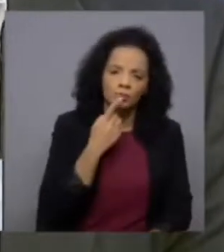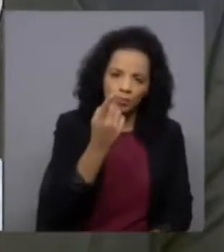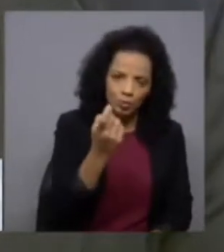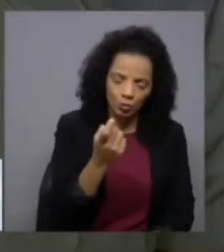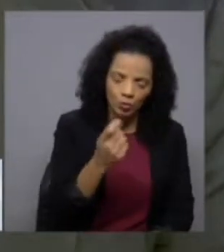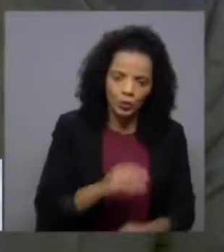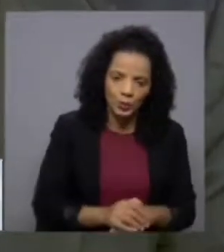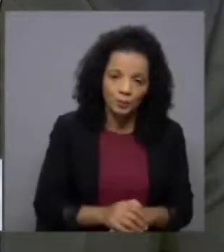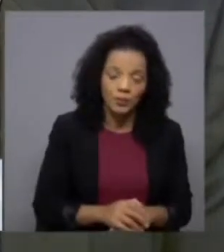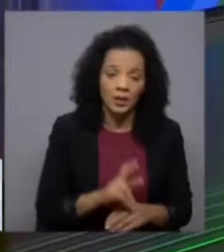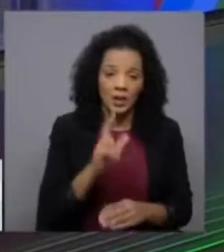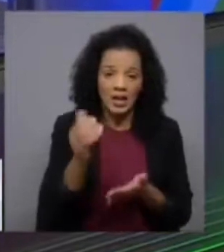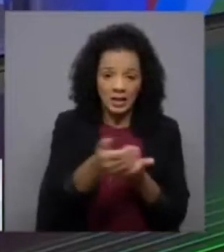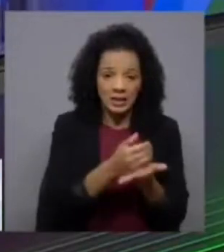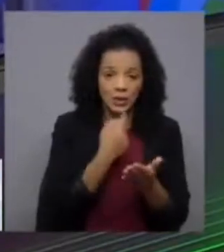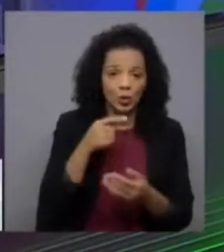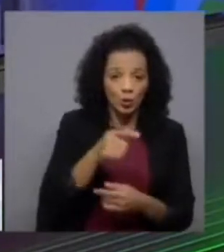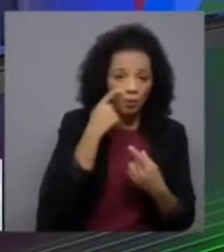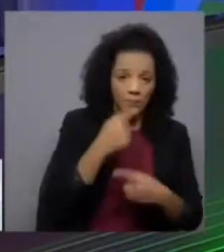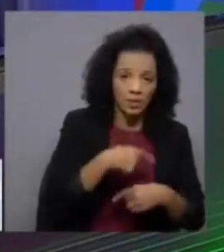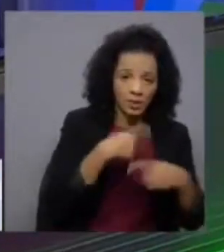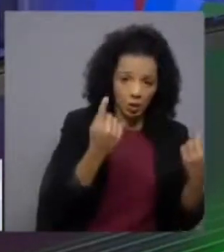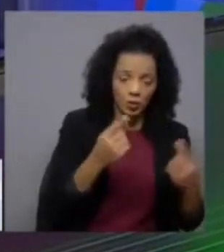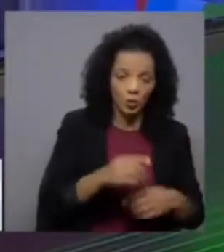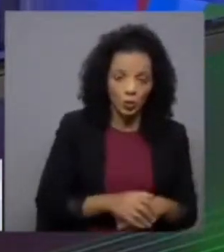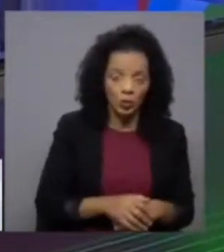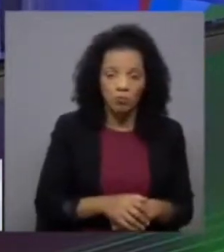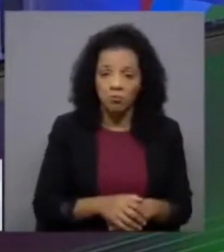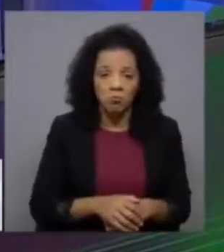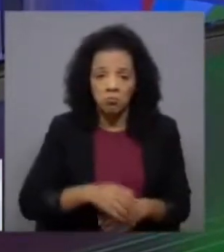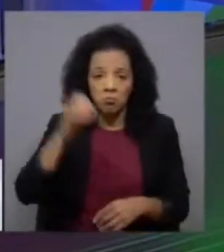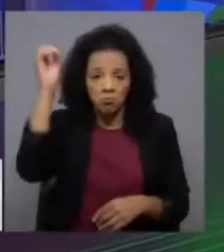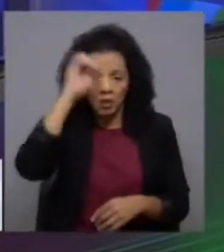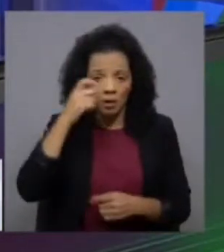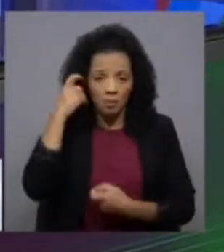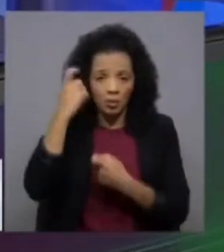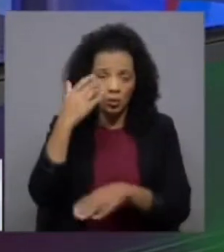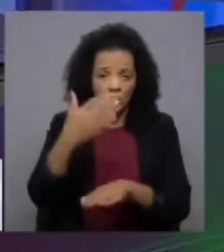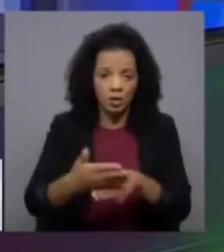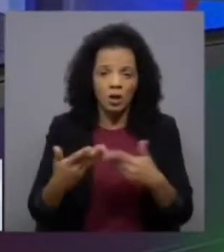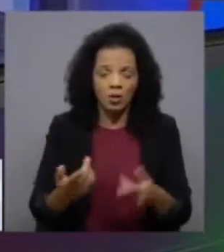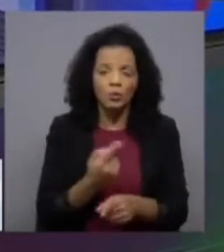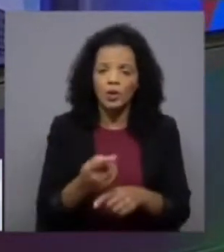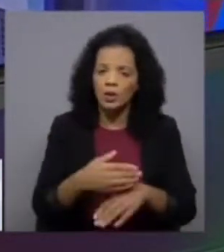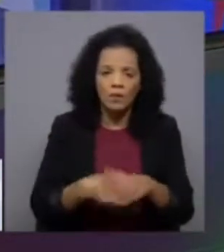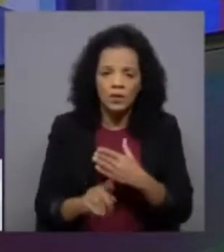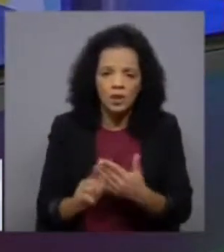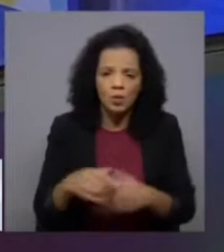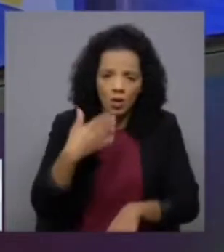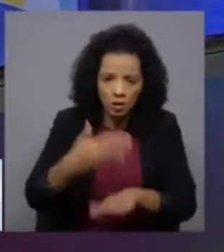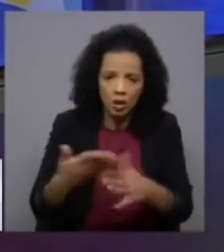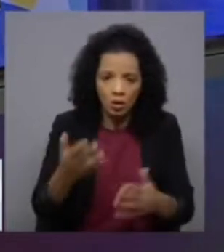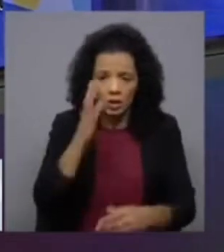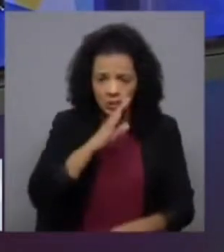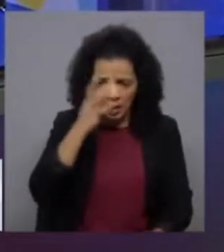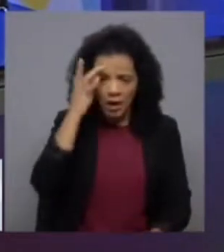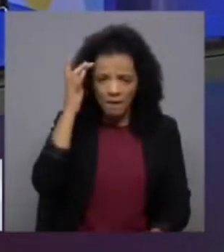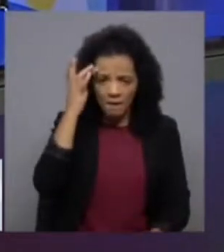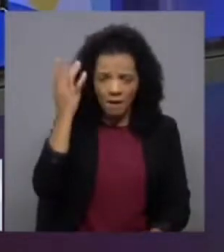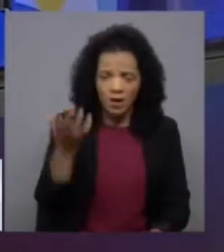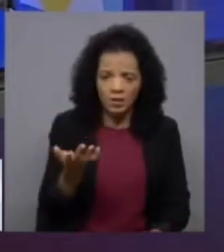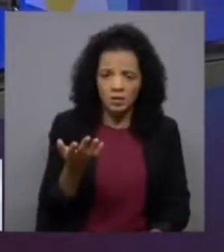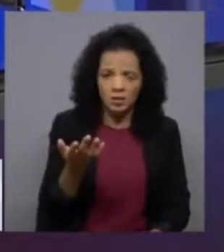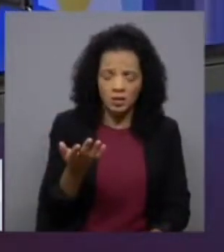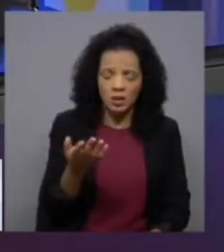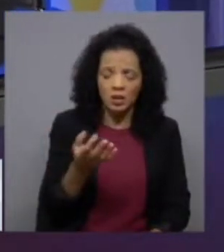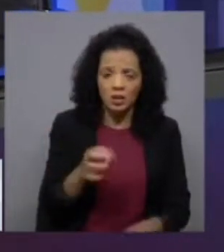A receita que Rui Rio aqui apresentou é algo que ninguém pensou até agora de outra forma? Por que é não foi feita? Se é fácil, atendendo às palavras